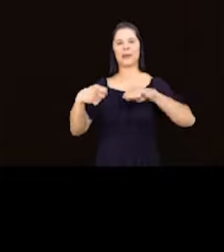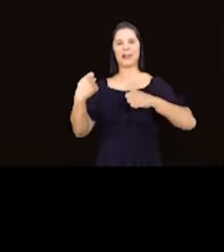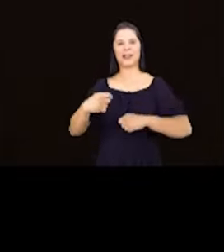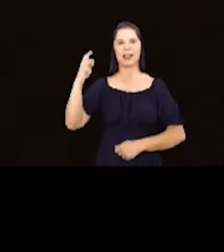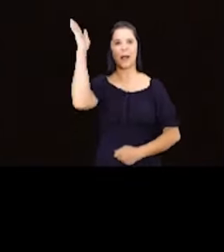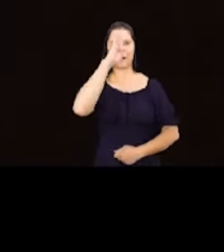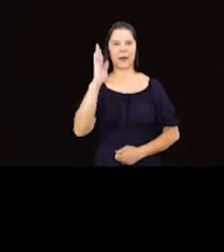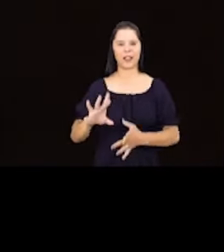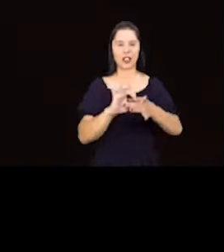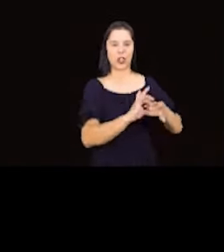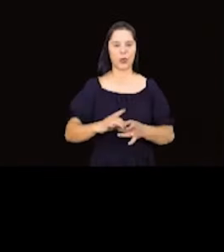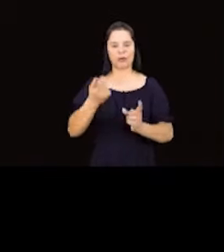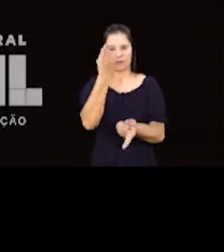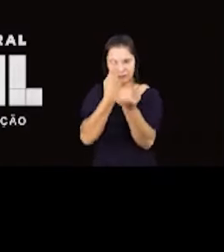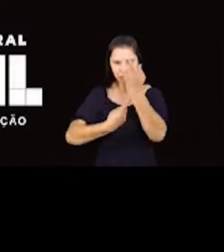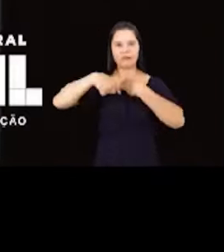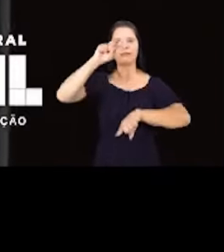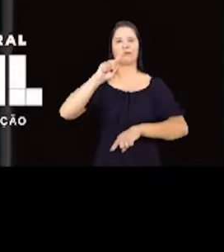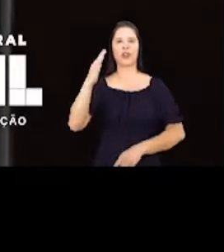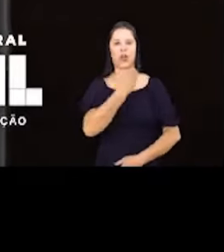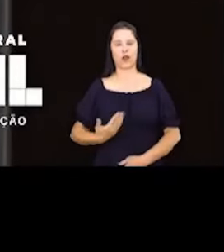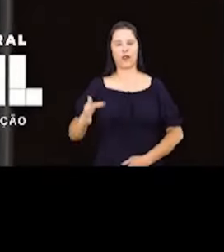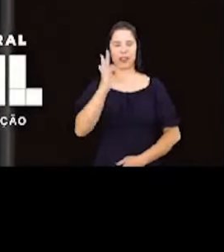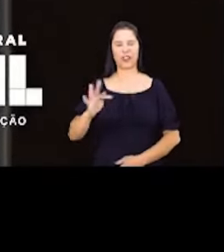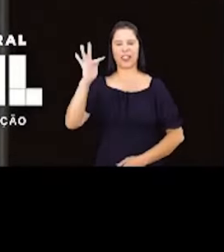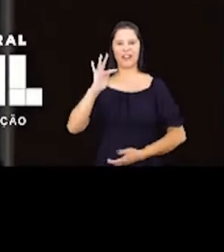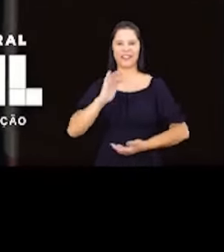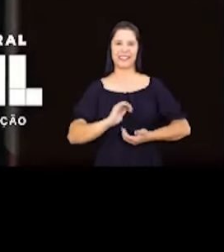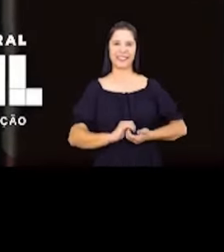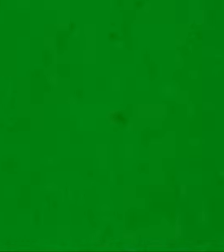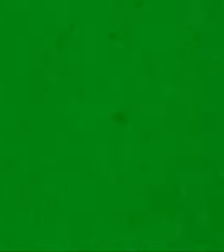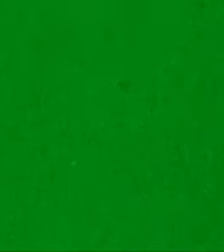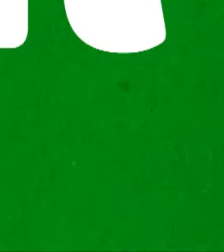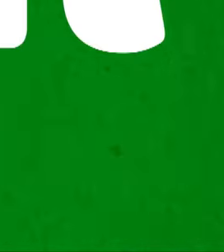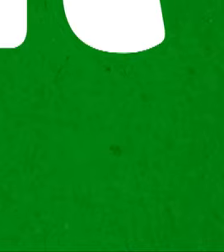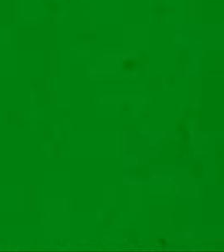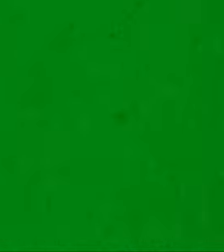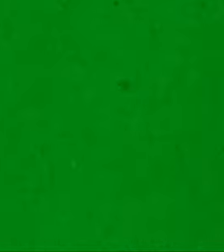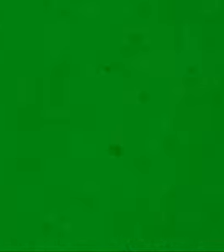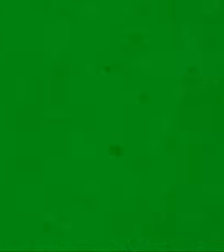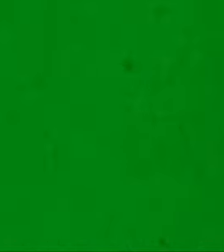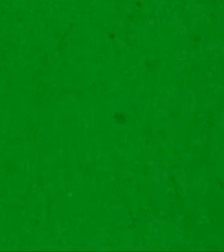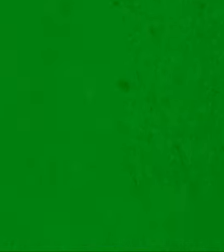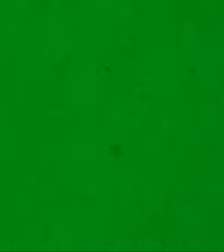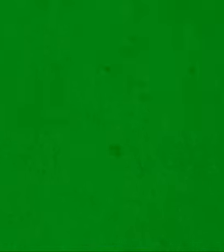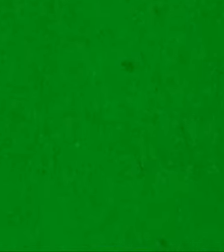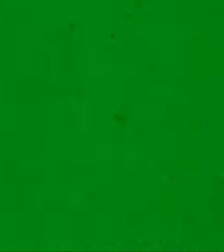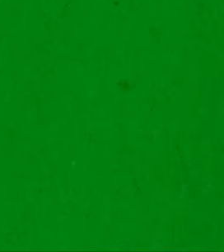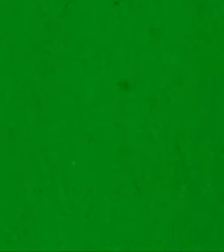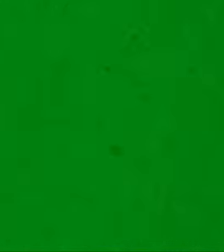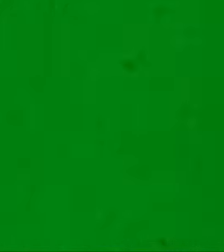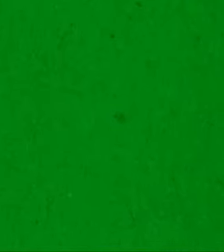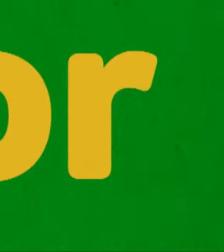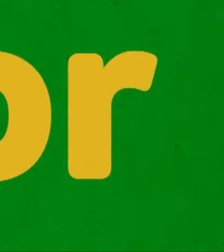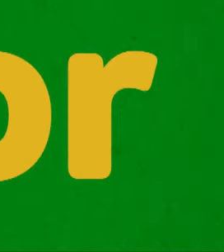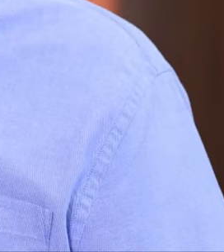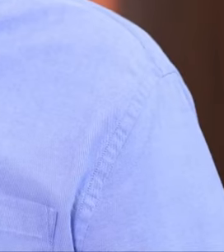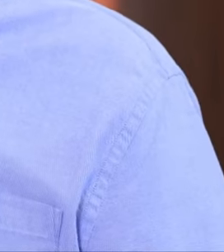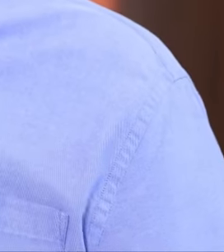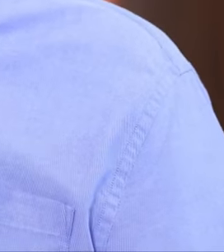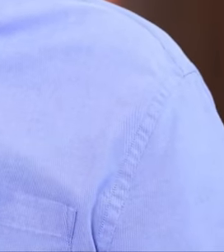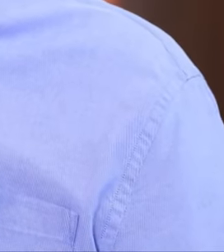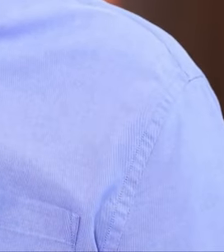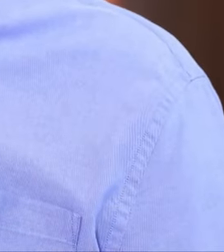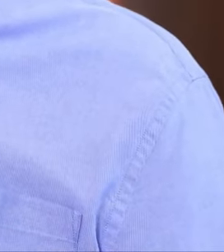precisa. Brasil. União e Reconstrução. Governo Federal. Canal GOV. Tudo o que você quer e melhor.